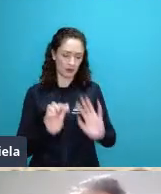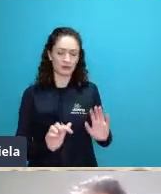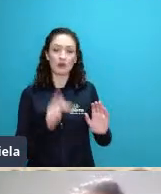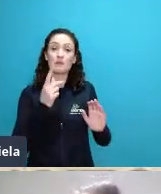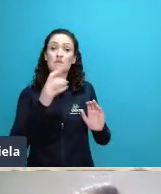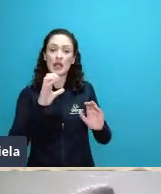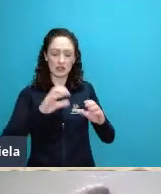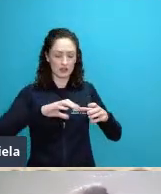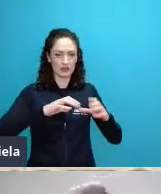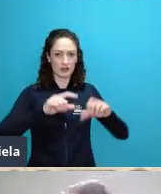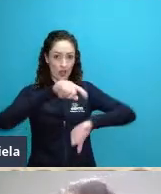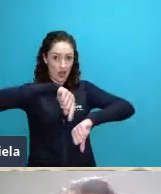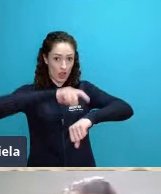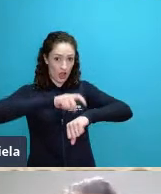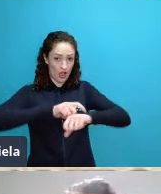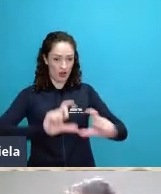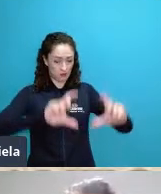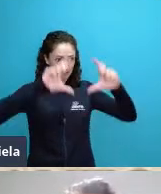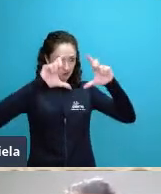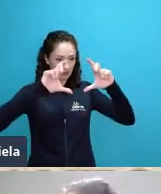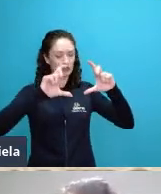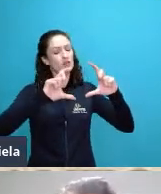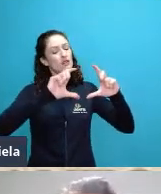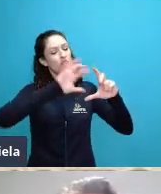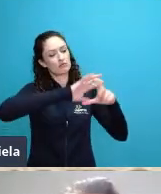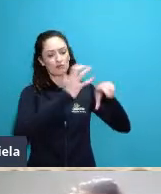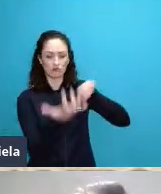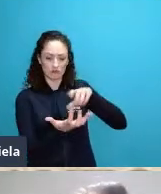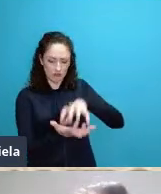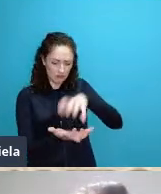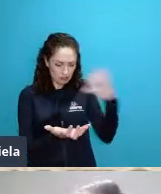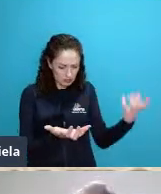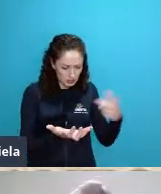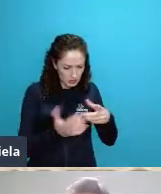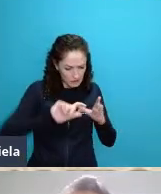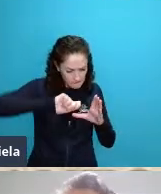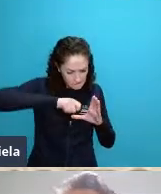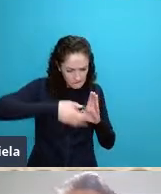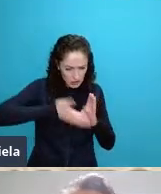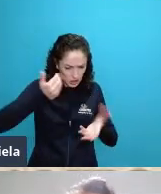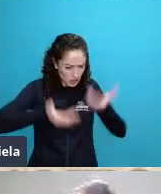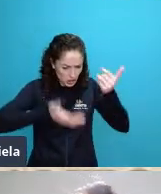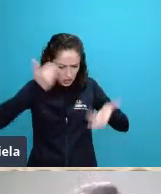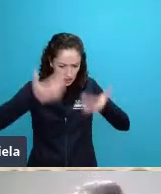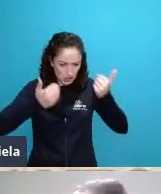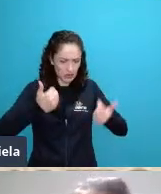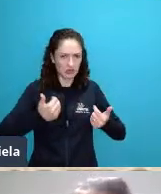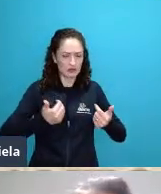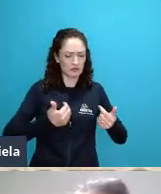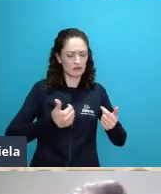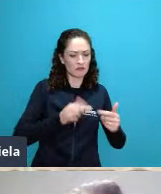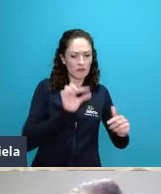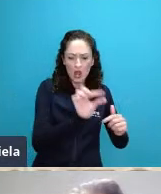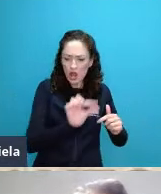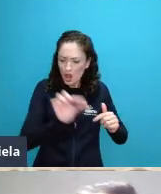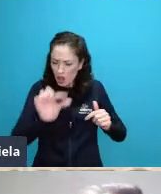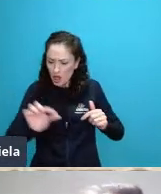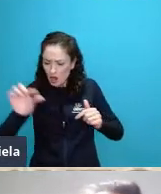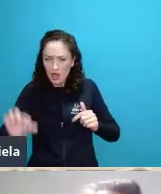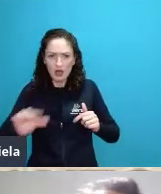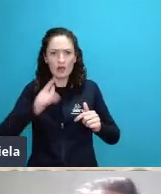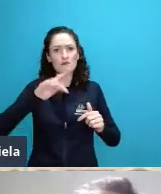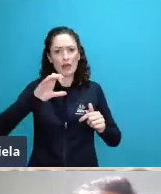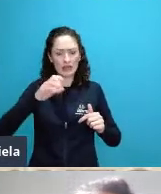e para entender o funcionamento de cada uma daquelas peças nós precisamos entender como funciona o relógio como um todo esse é um holismo e na